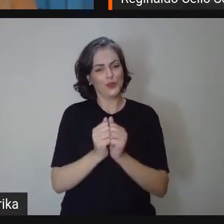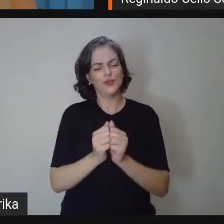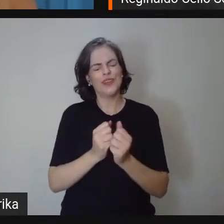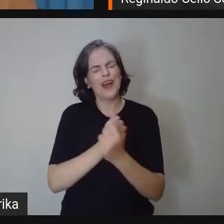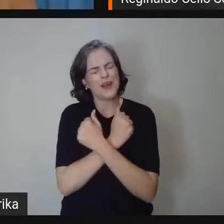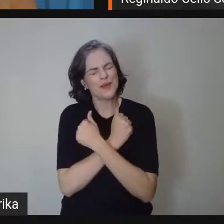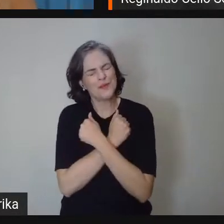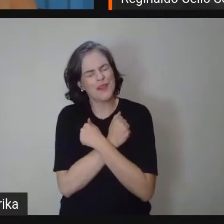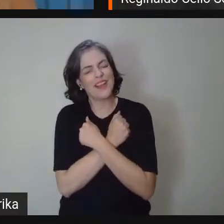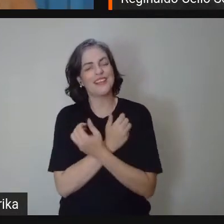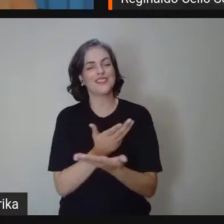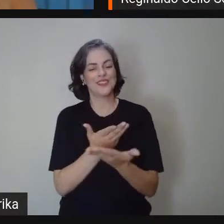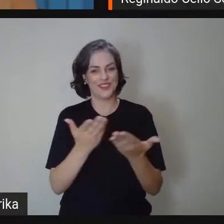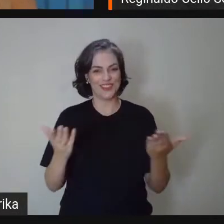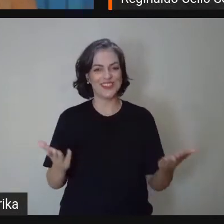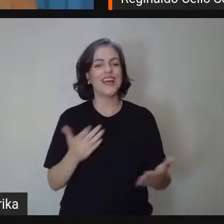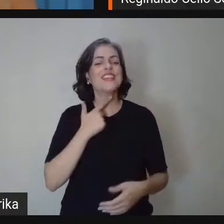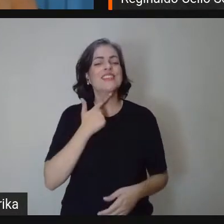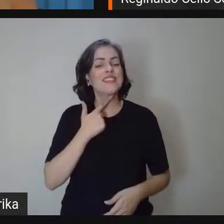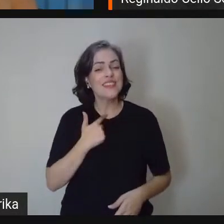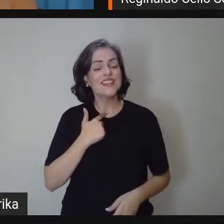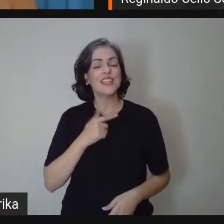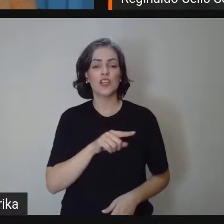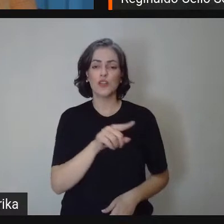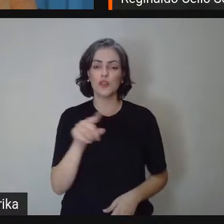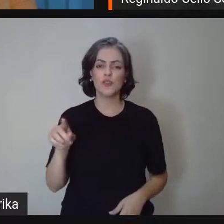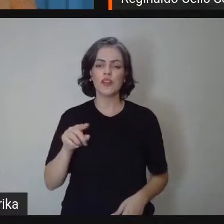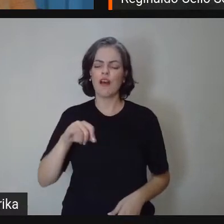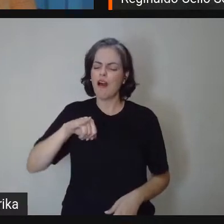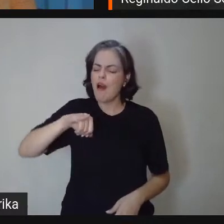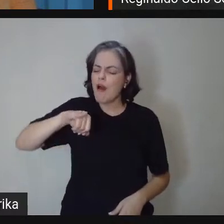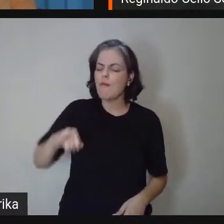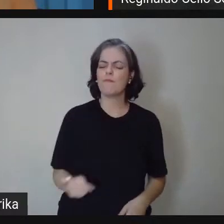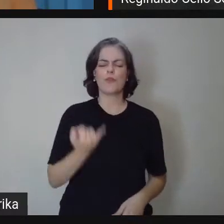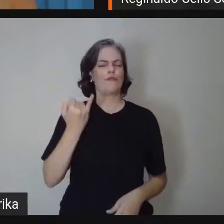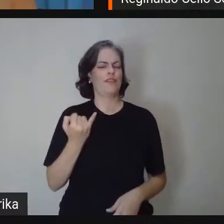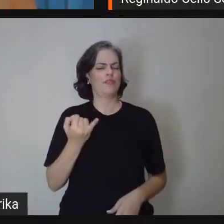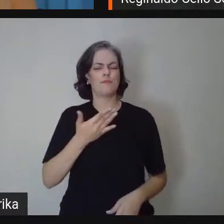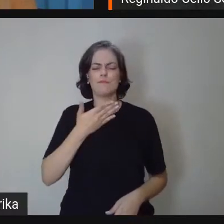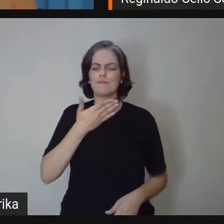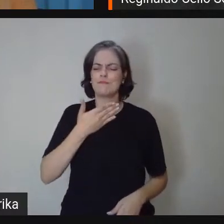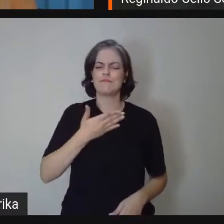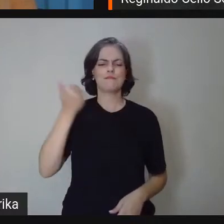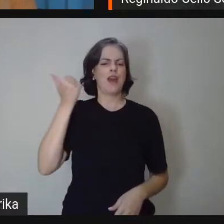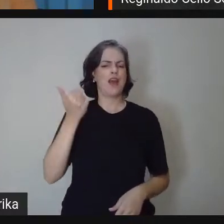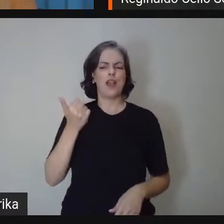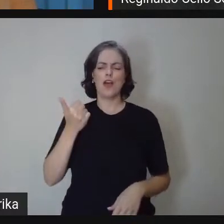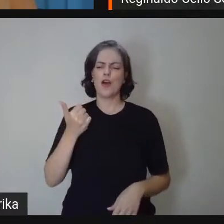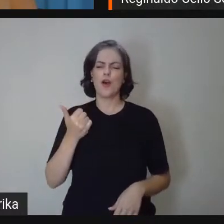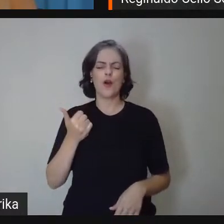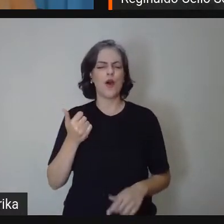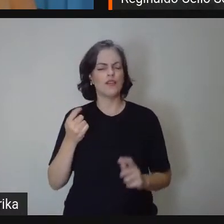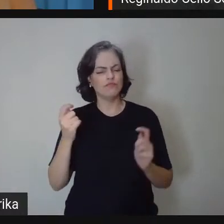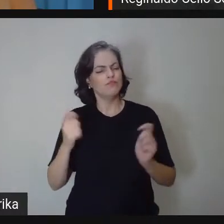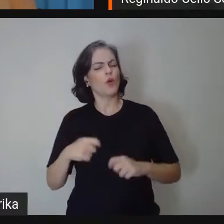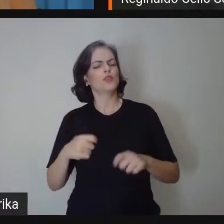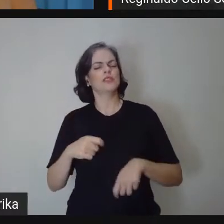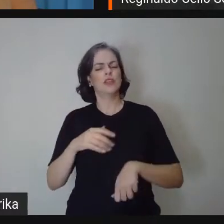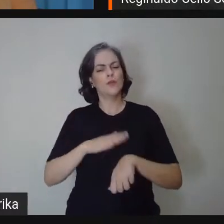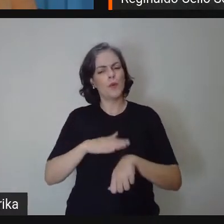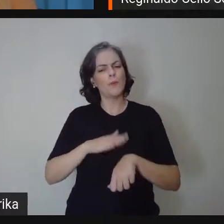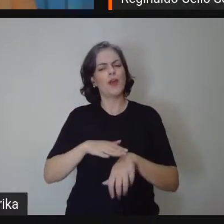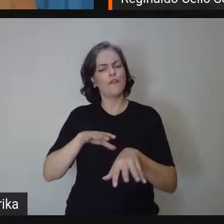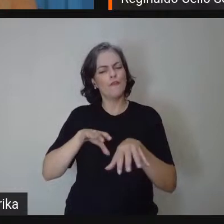abraço para todos vocês e um desejo de que vocês possam aproveitar o máximo possível esse movimento formativo que